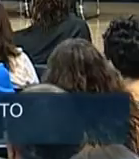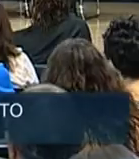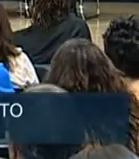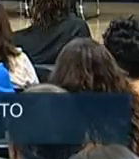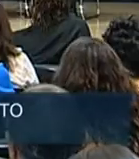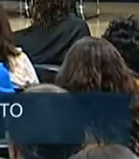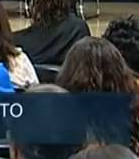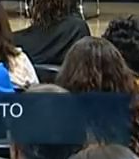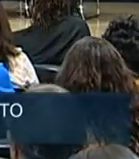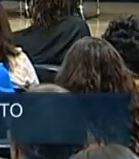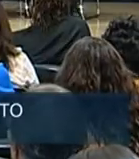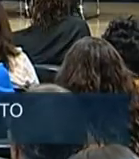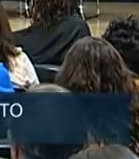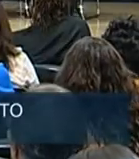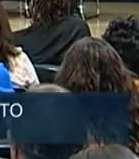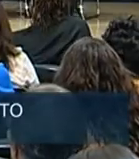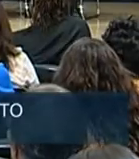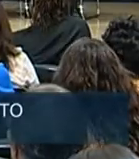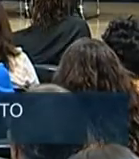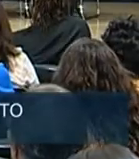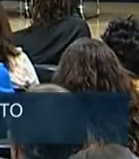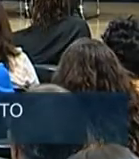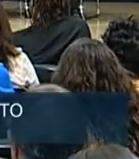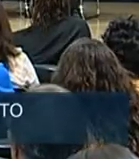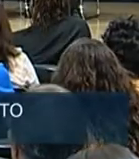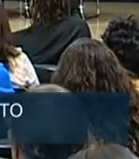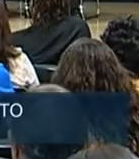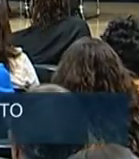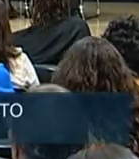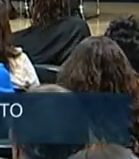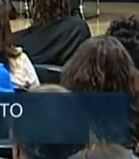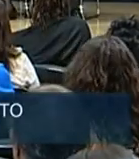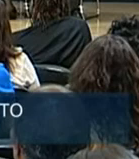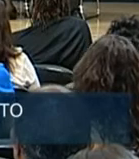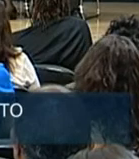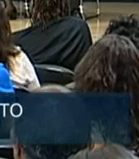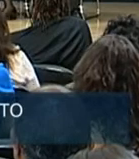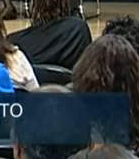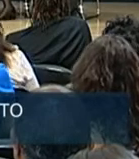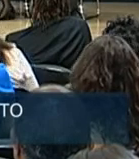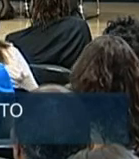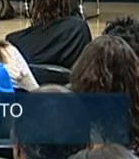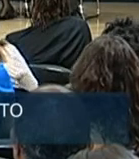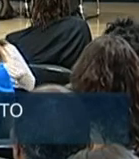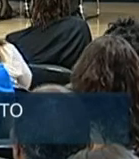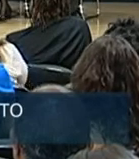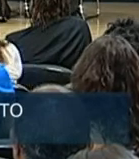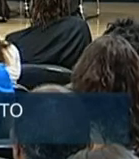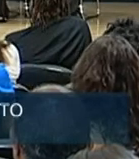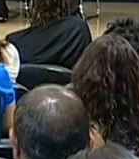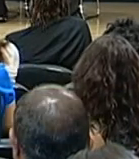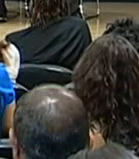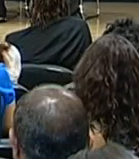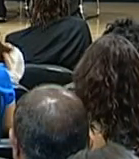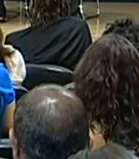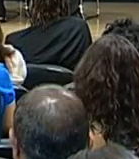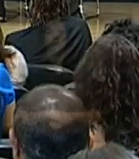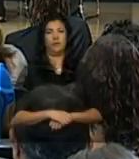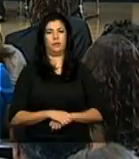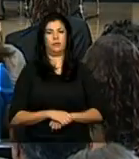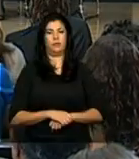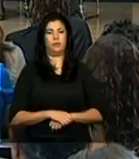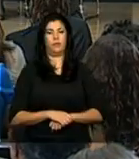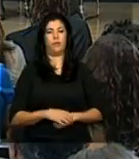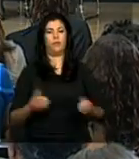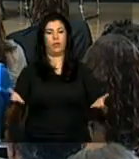ouviremos agora o pronunciamento da ministra de estado chefe da secretaria de direitos humanos da presidência da república